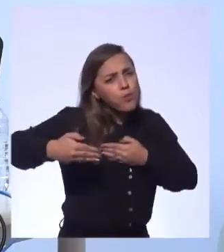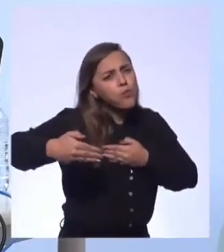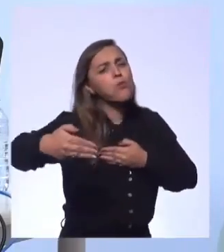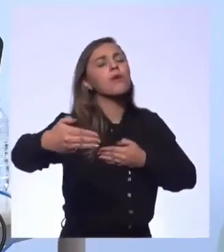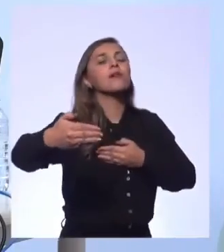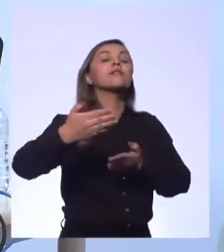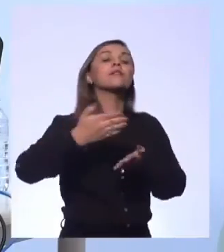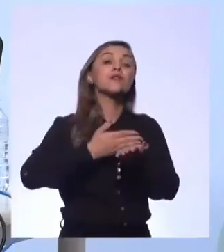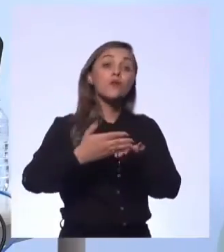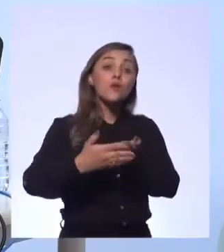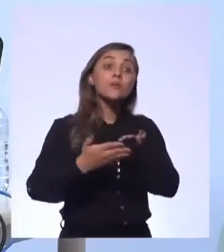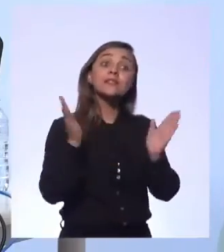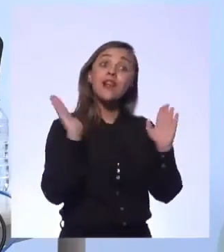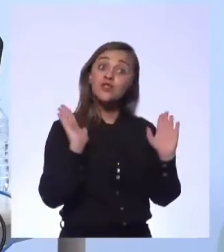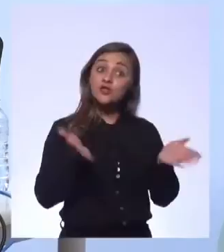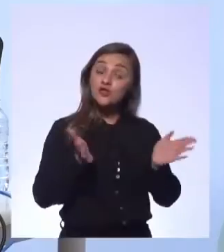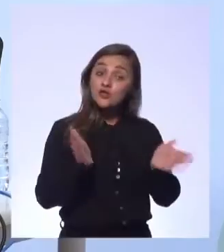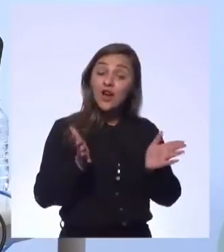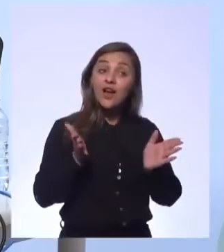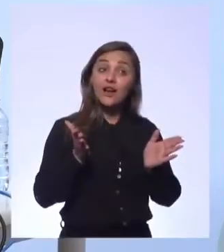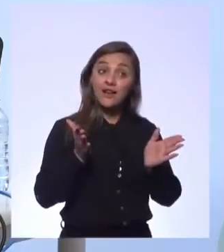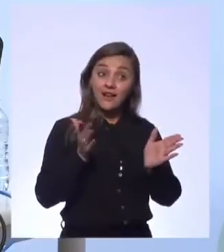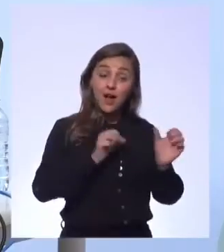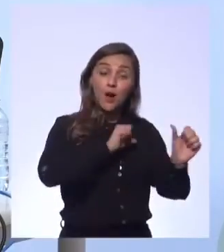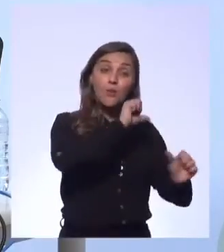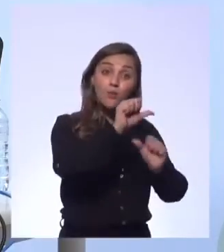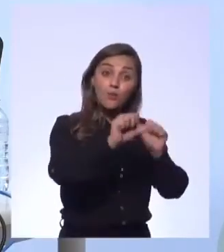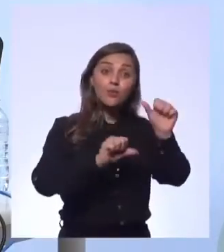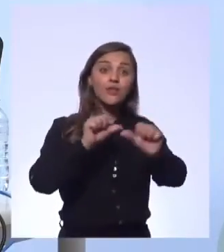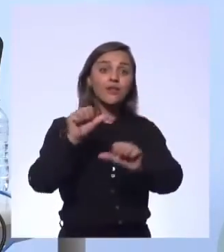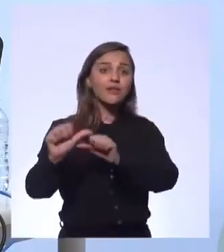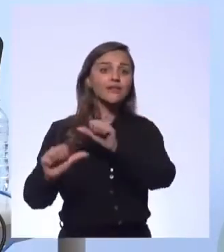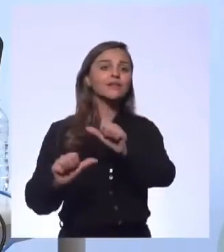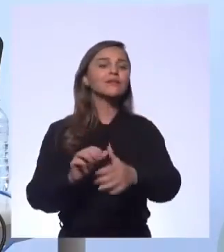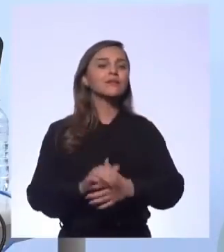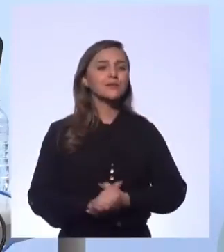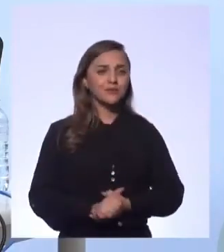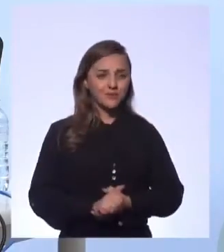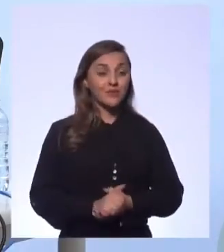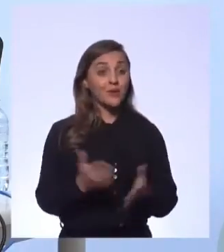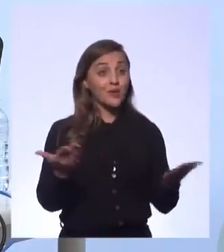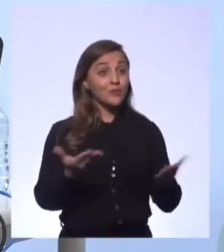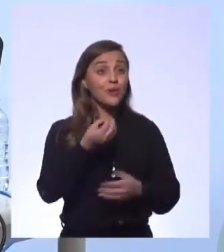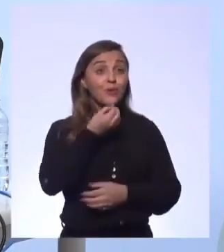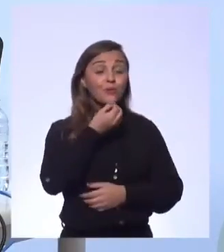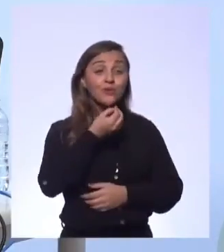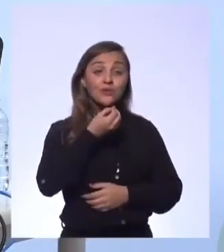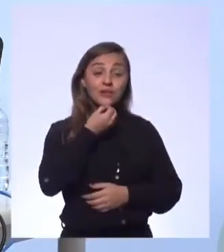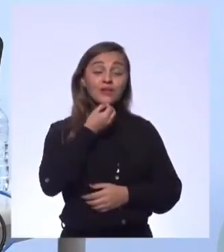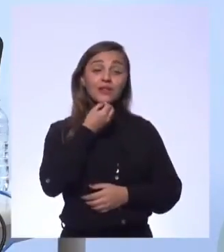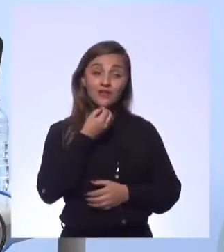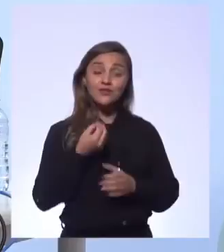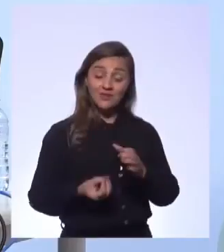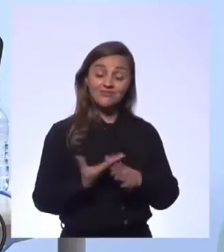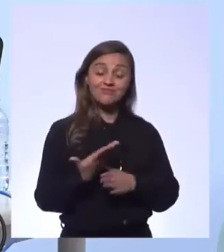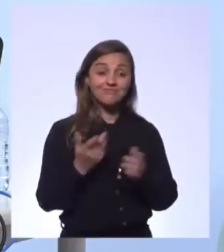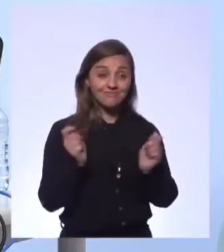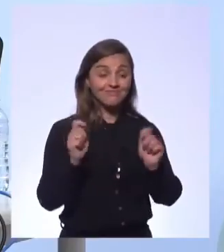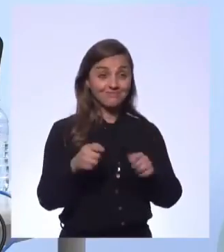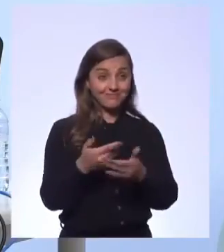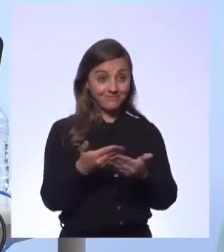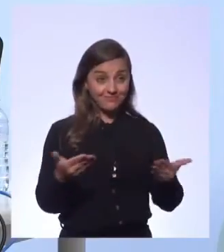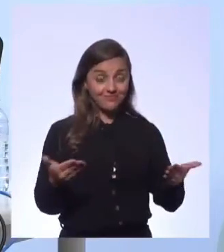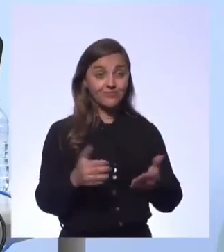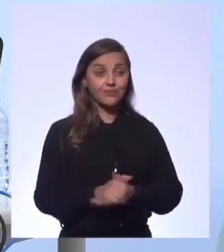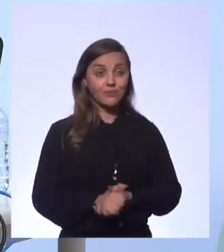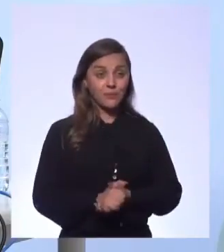a começar desde já a querer mudar um pouco a origem das coisas. Porque essas oportunidades estão sendo construídas para você. E à